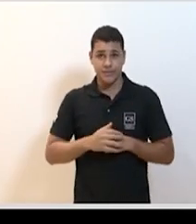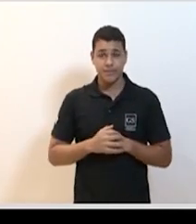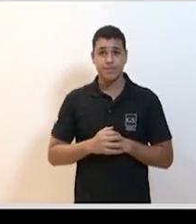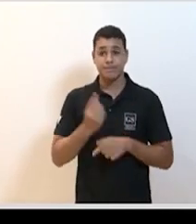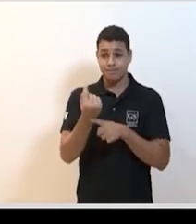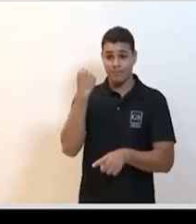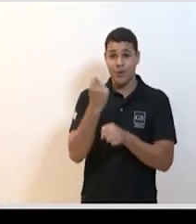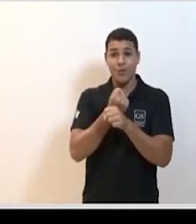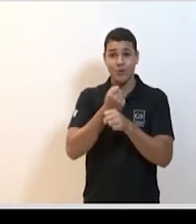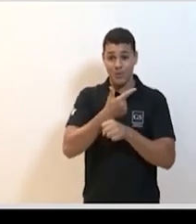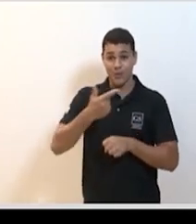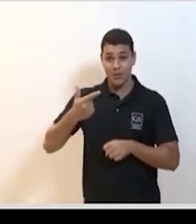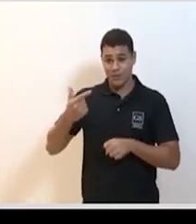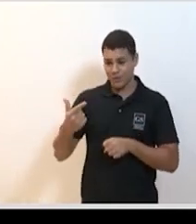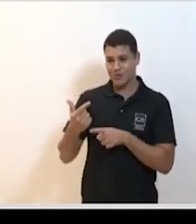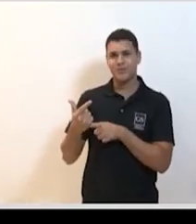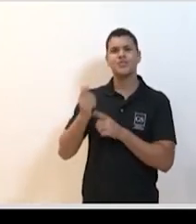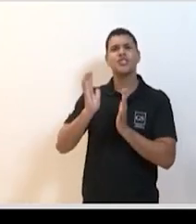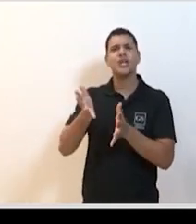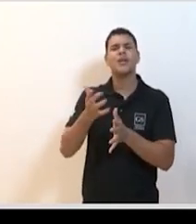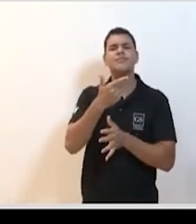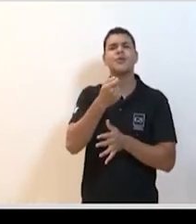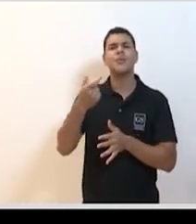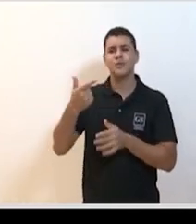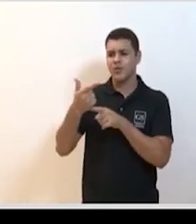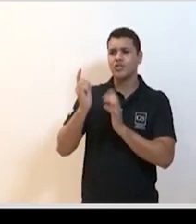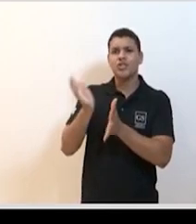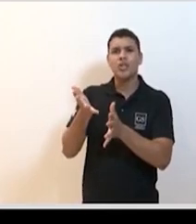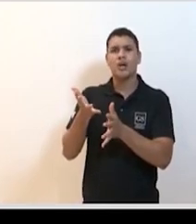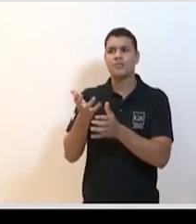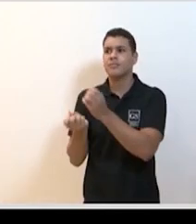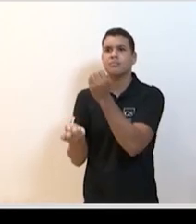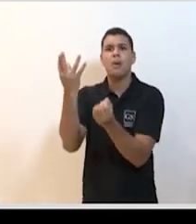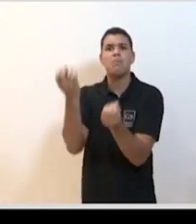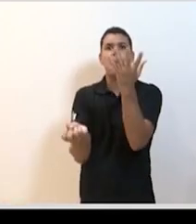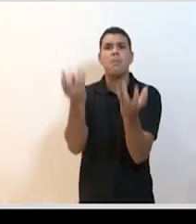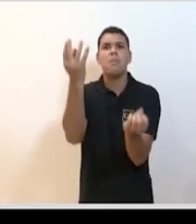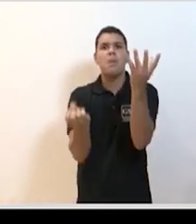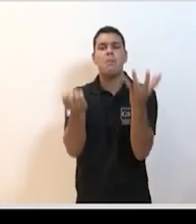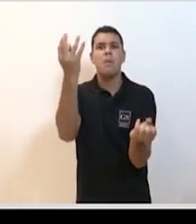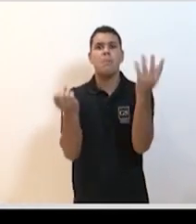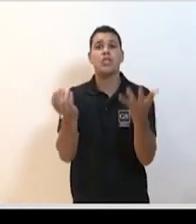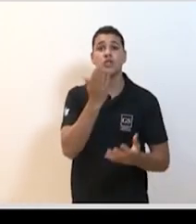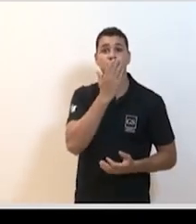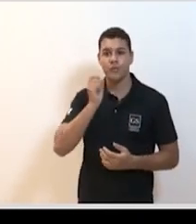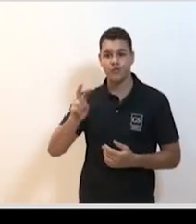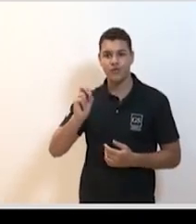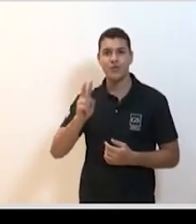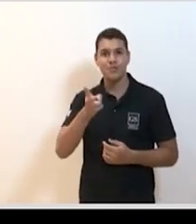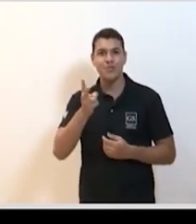outros casos, casos de coronavírus que saltaram espécies começaram a ser reconhecidos. Pode passar, por favor.